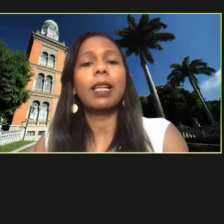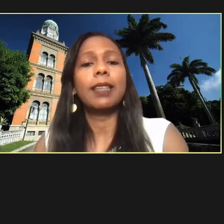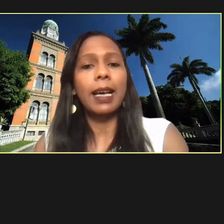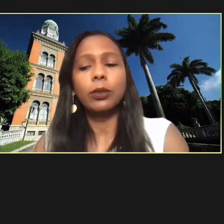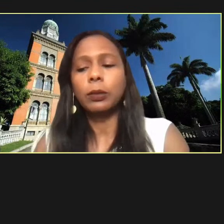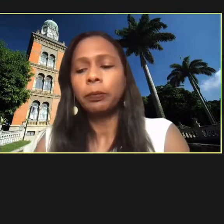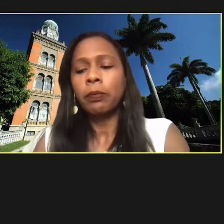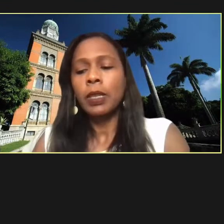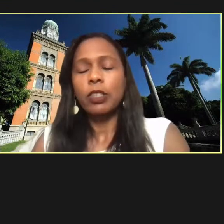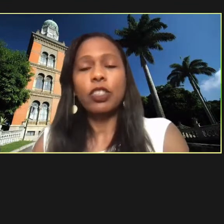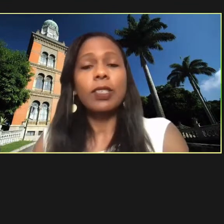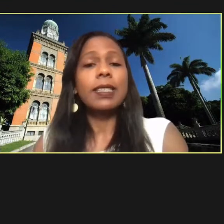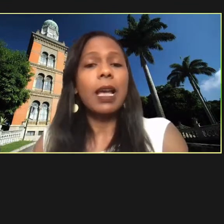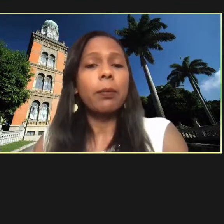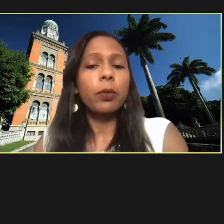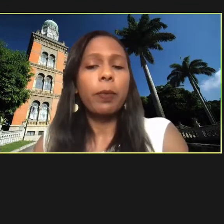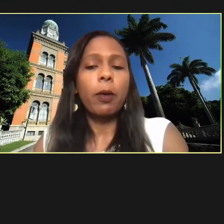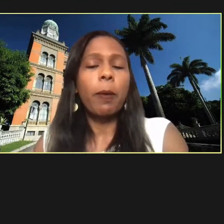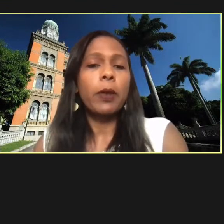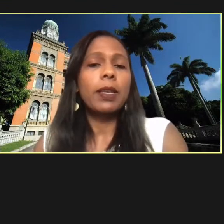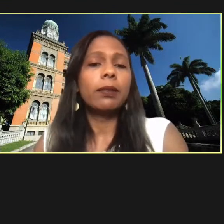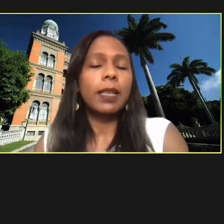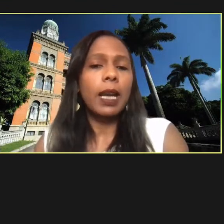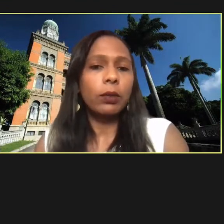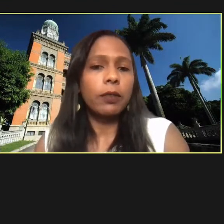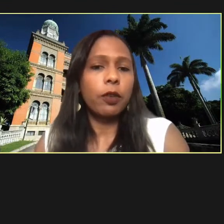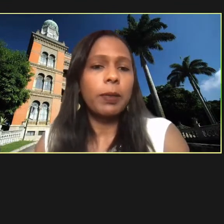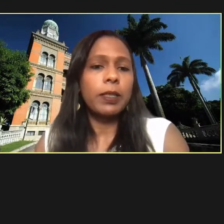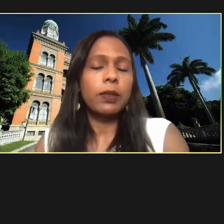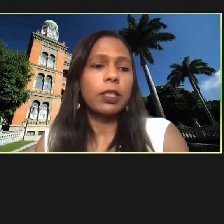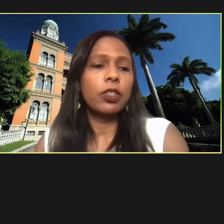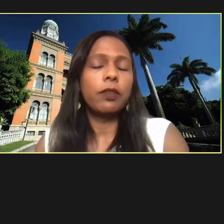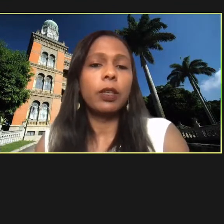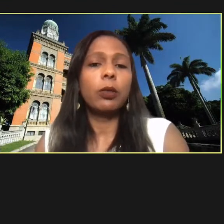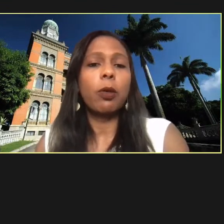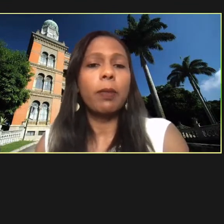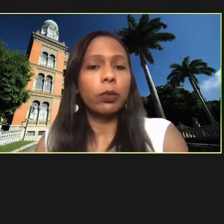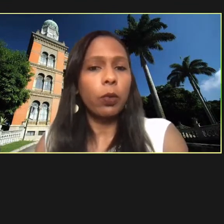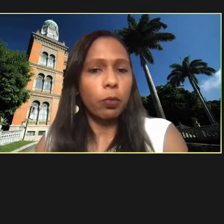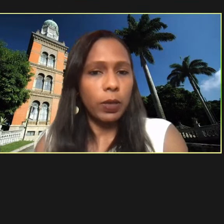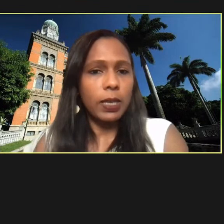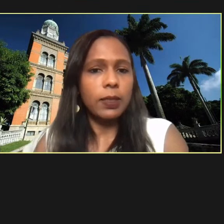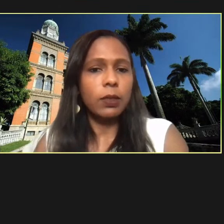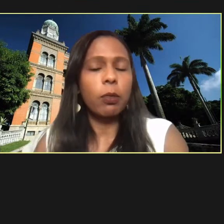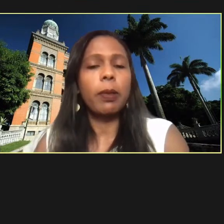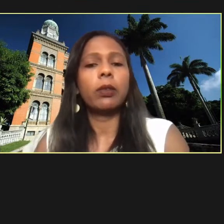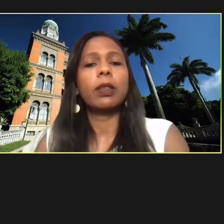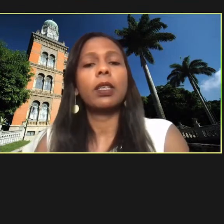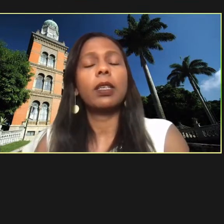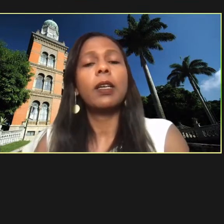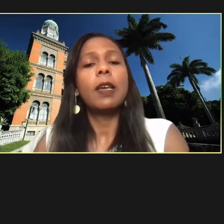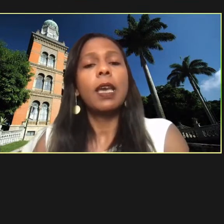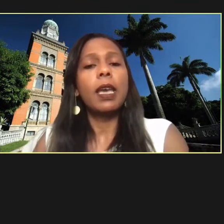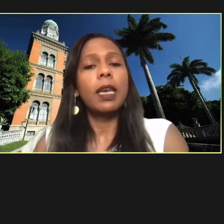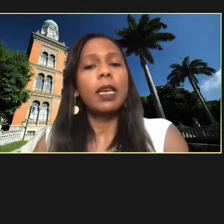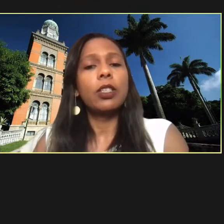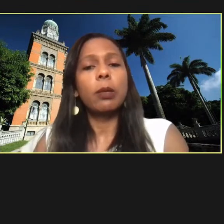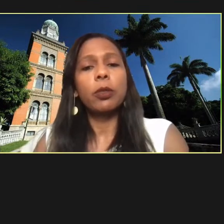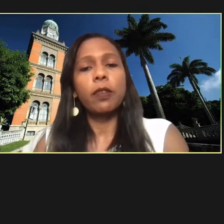isso está dado a gente sabe o papel central da informação científica num momento como esse no momento em que